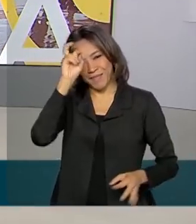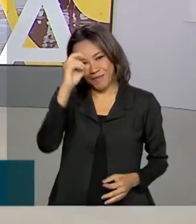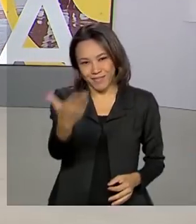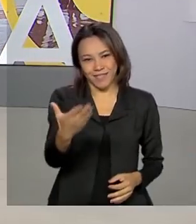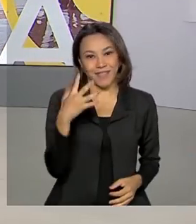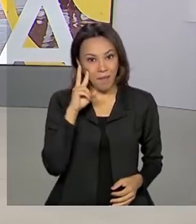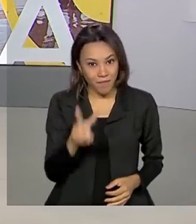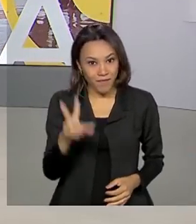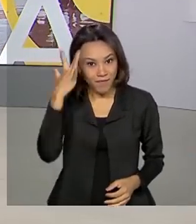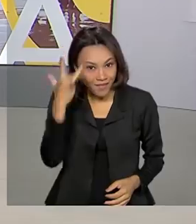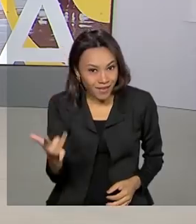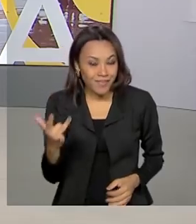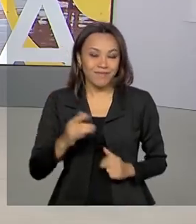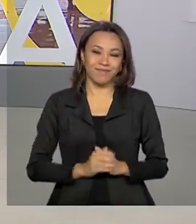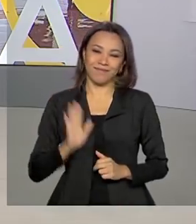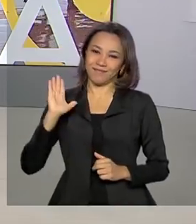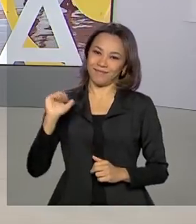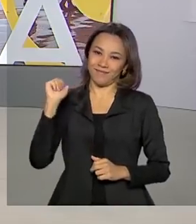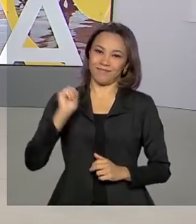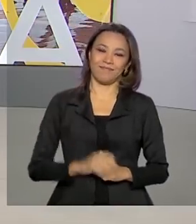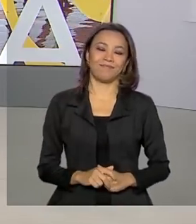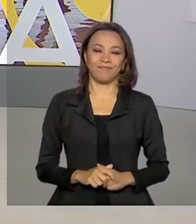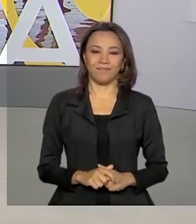para você. Nos vemos amanhã. Tchau!